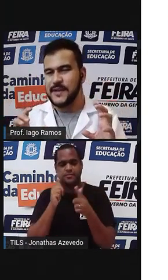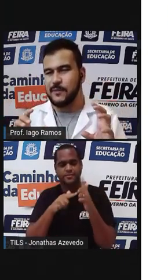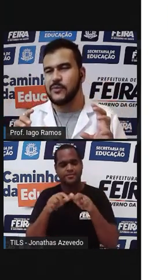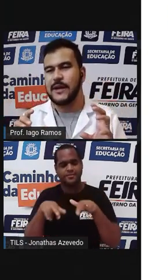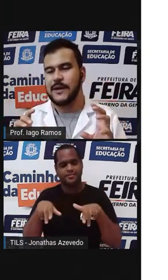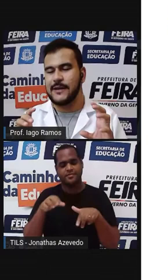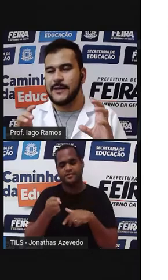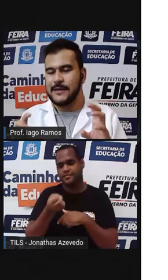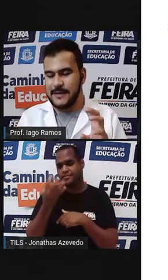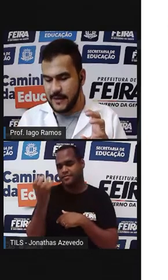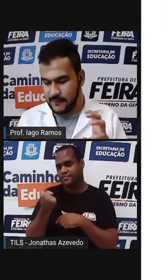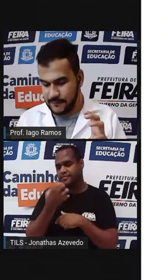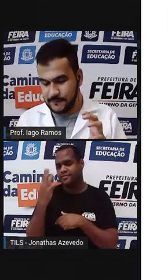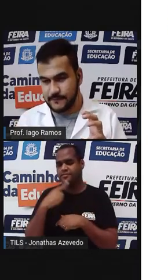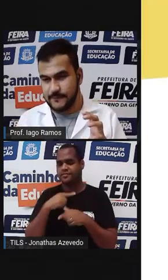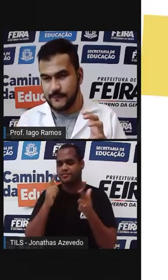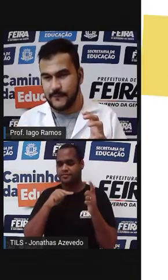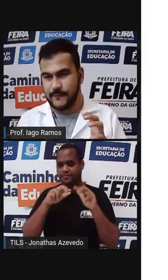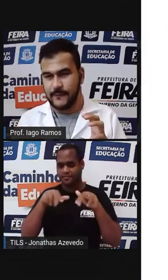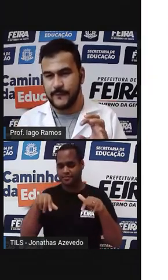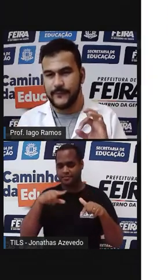a gente consegue montar. Certo?